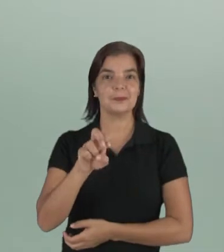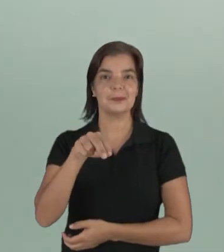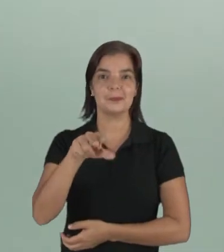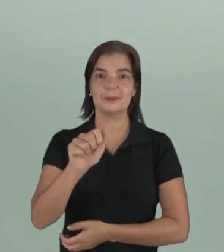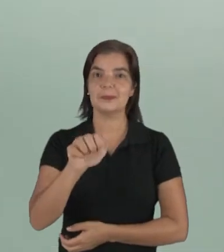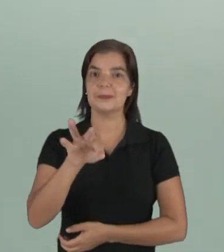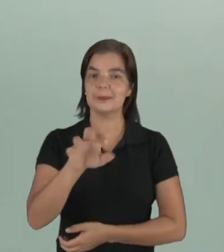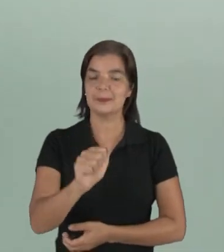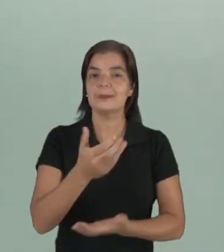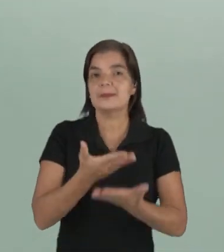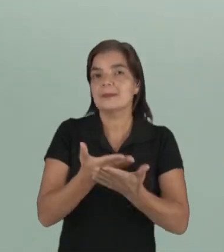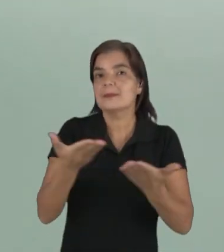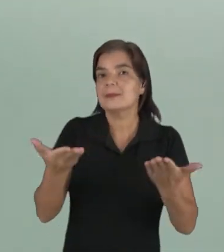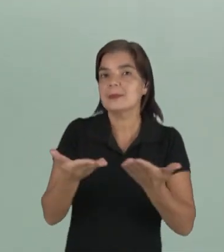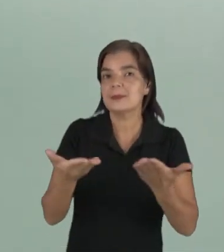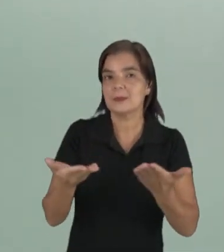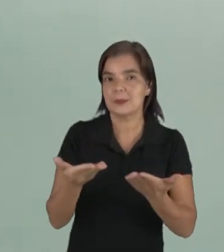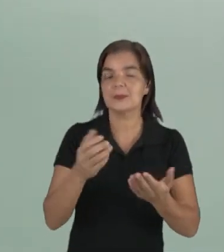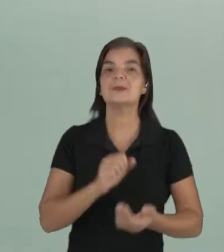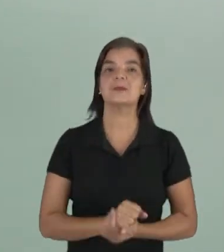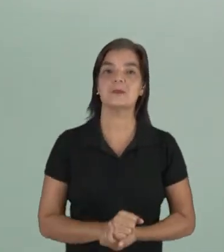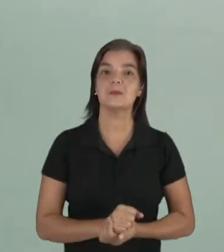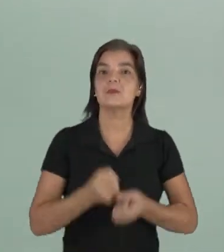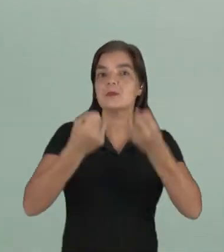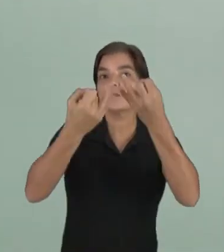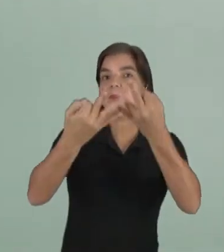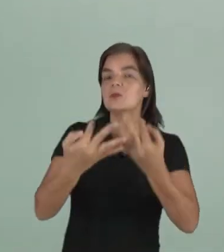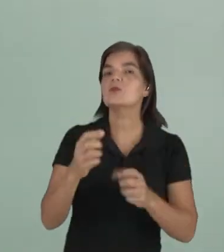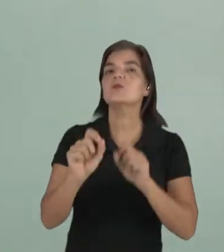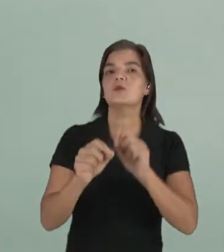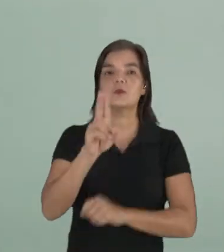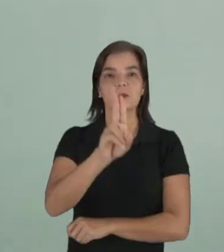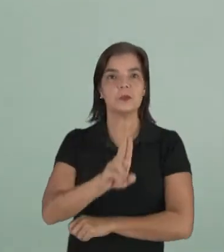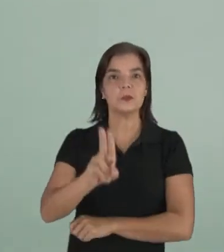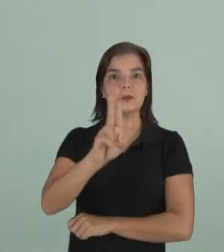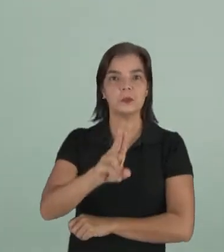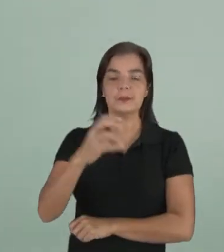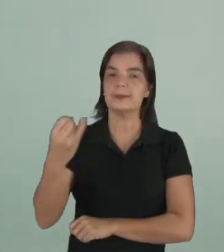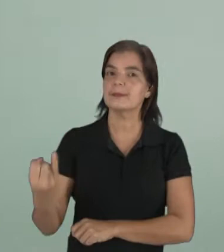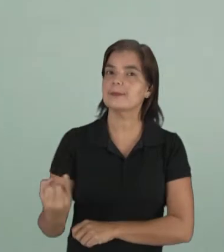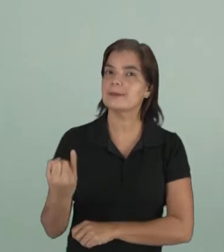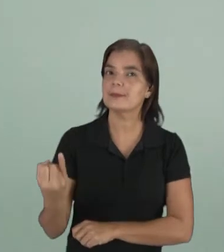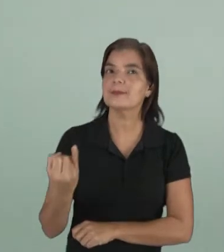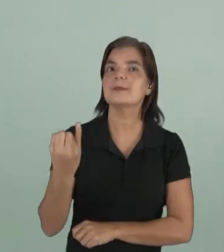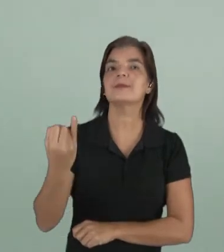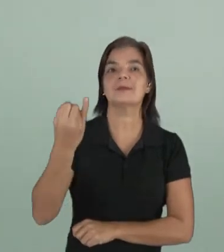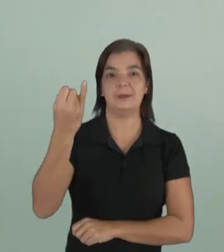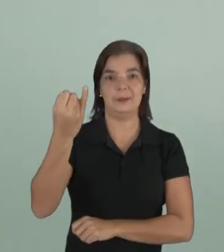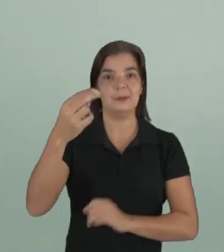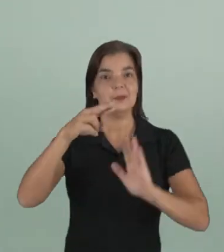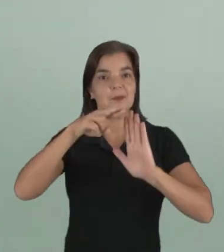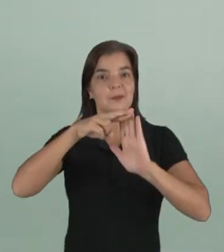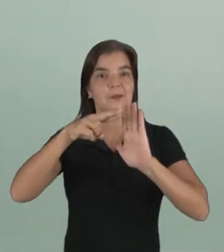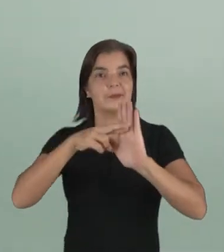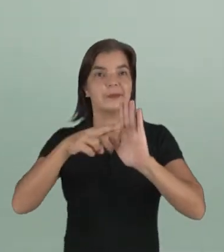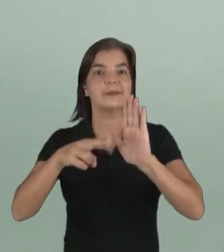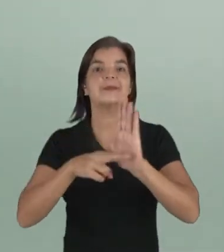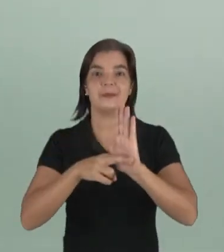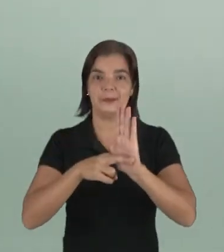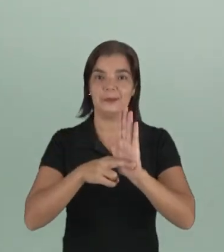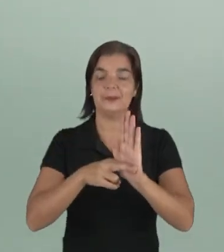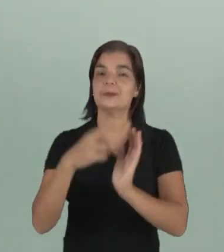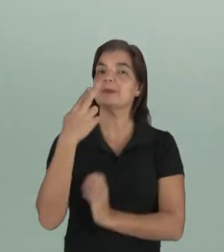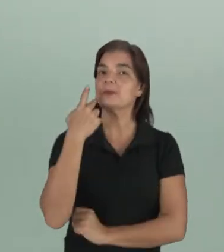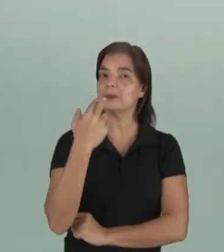A nossa aula de hoje, nós vamos falar sobre o uso privilegiado da norma culta